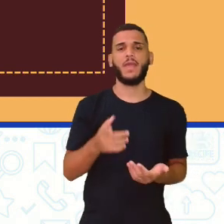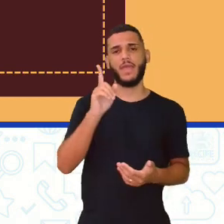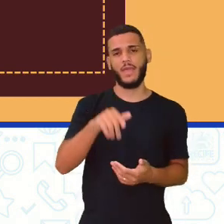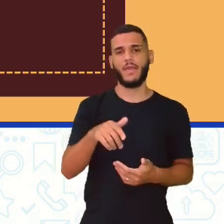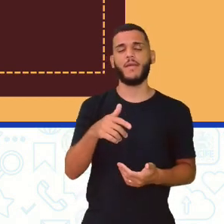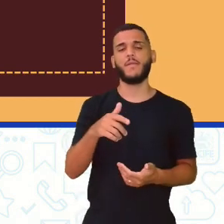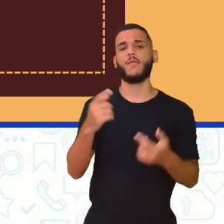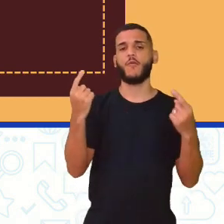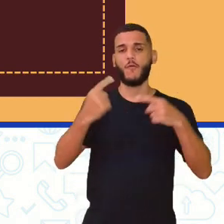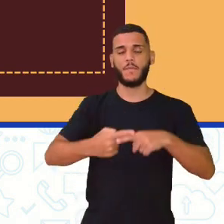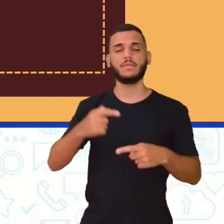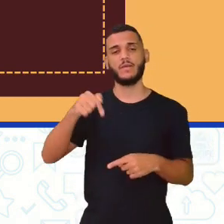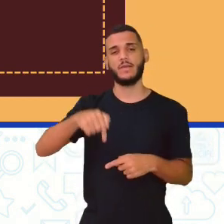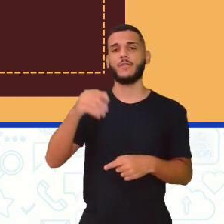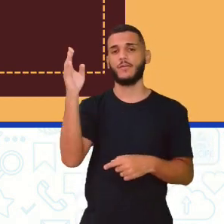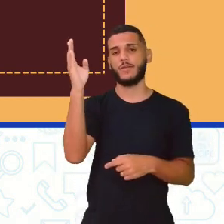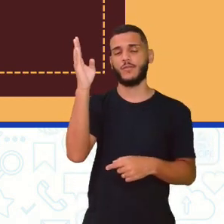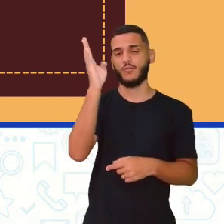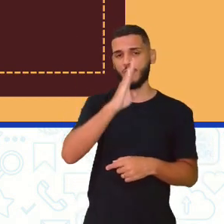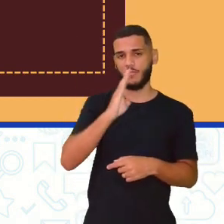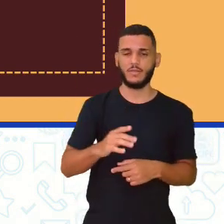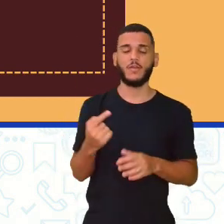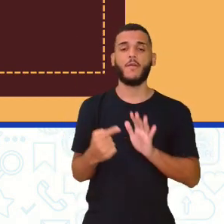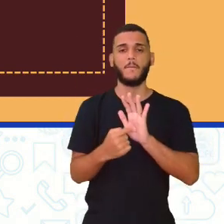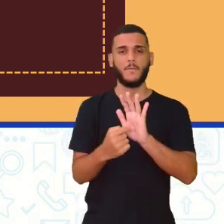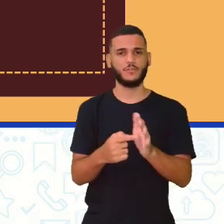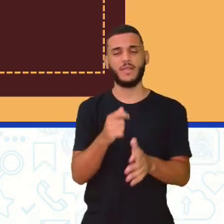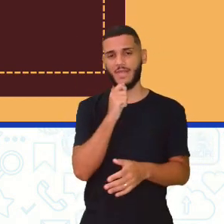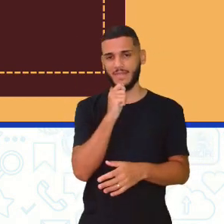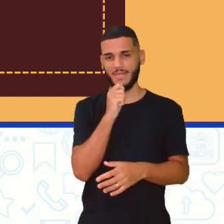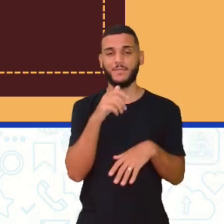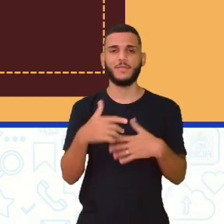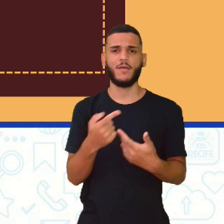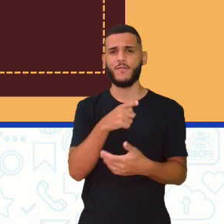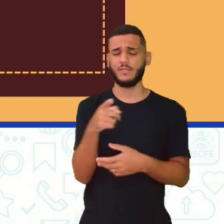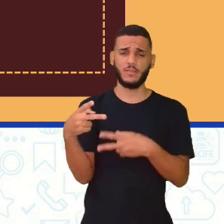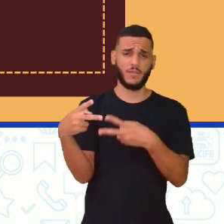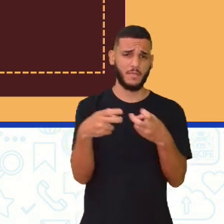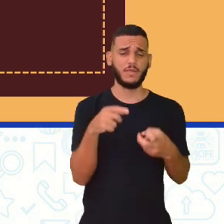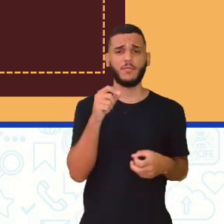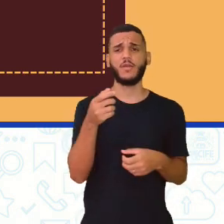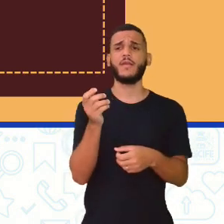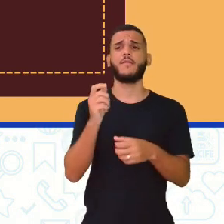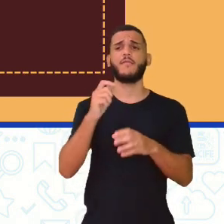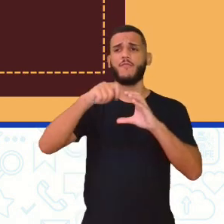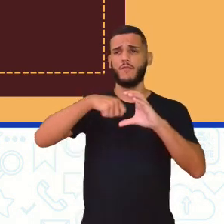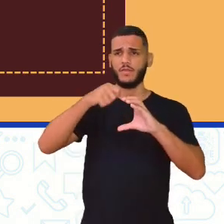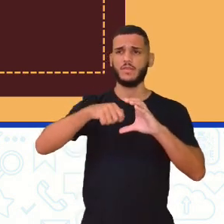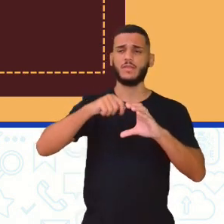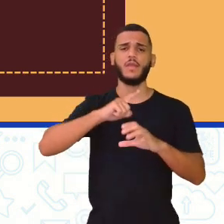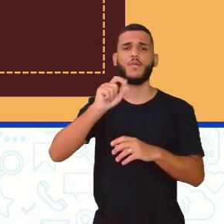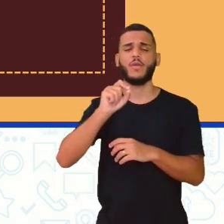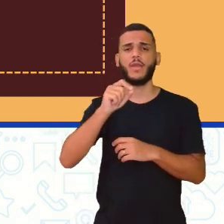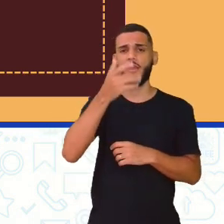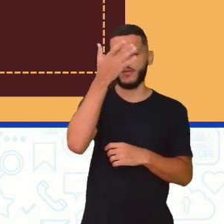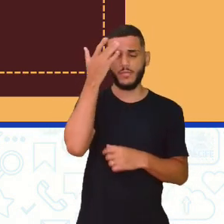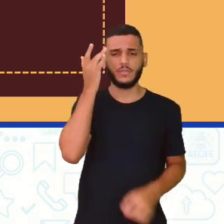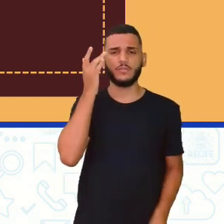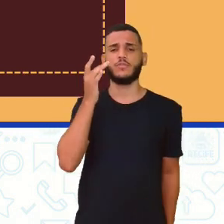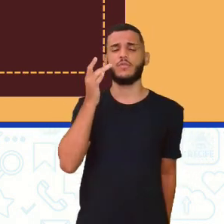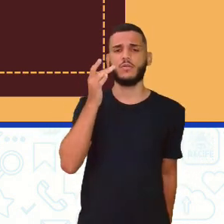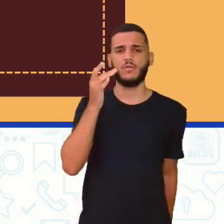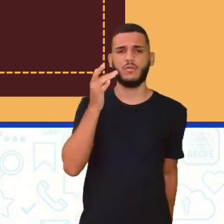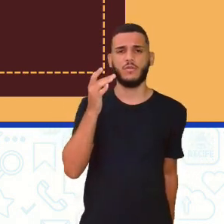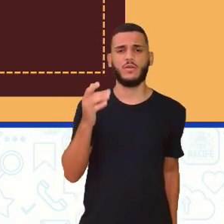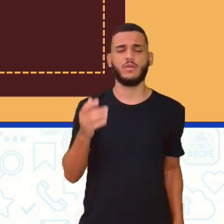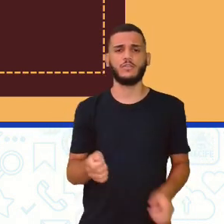jogo que eu vou mostrar daqui a pouco, tá? Mas, vocês percebem aí, no vídeo nós temos os rebatedores, que são